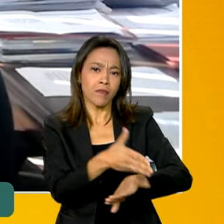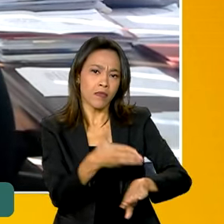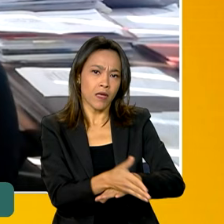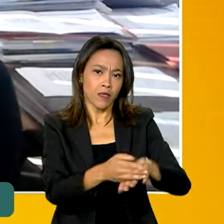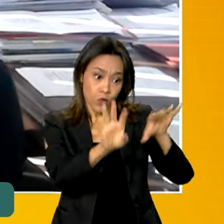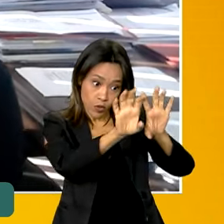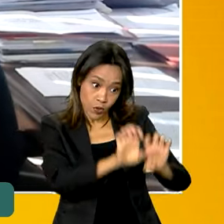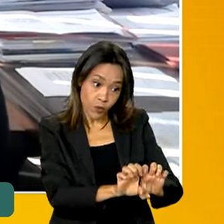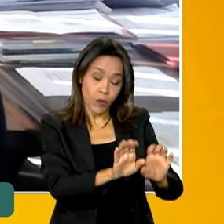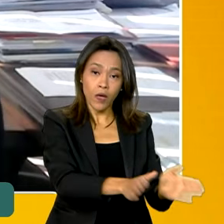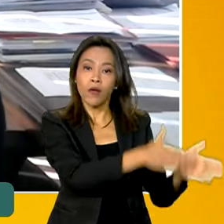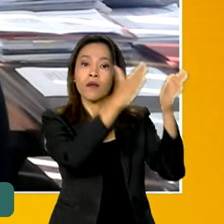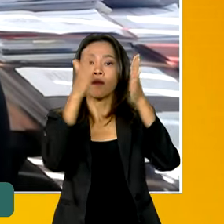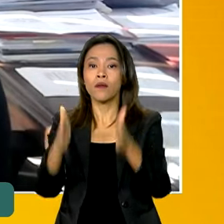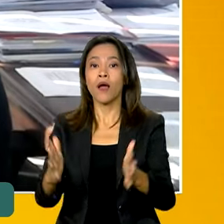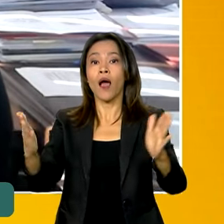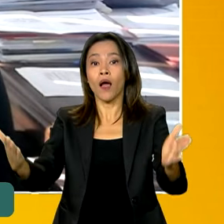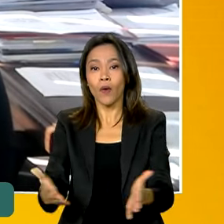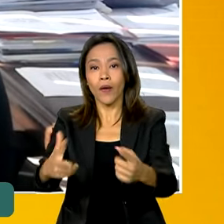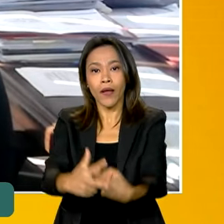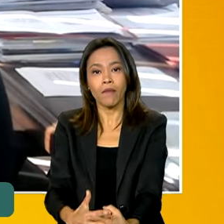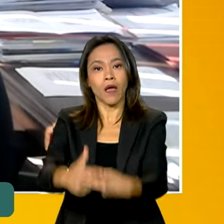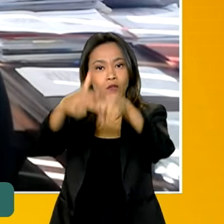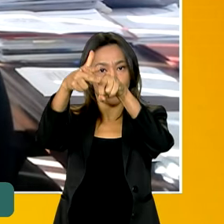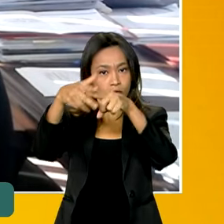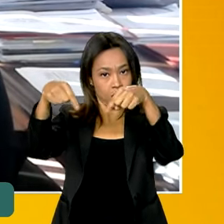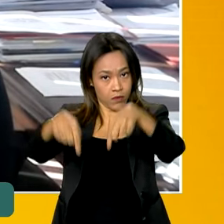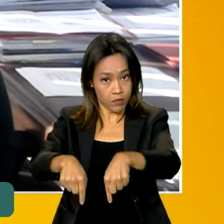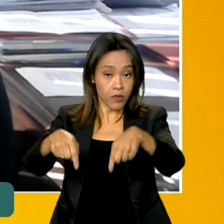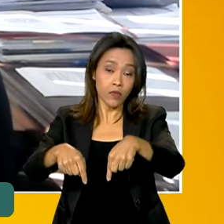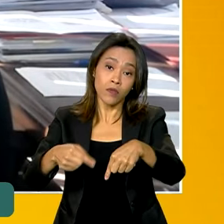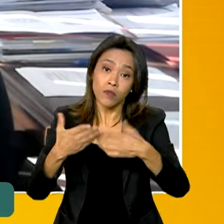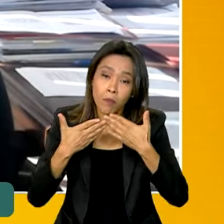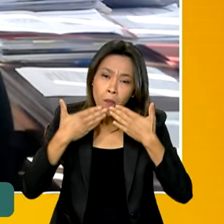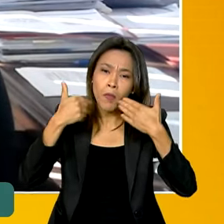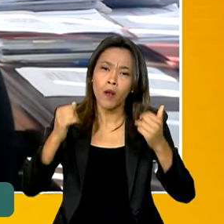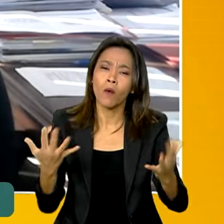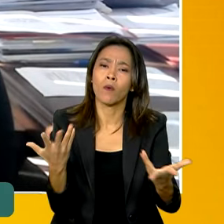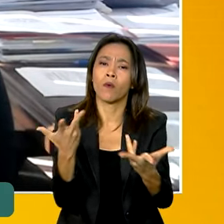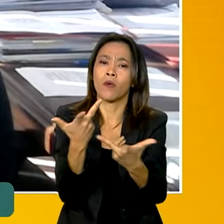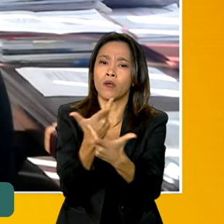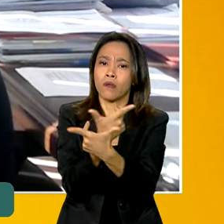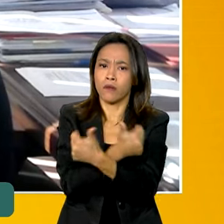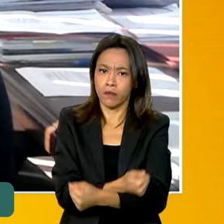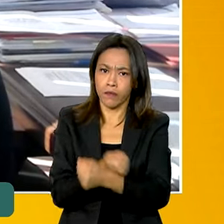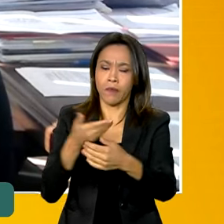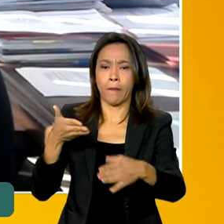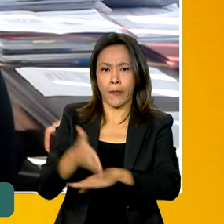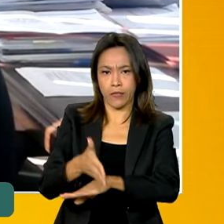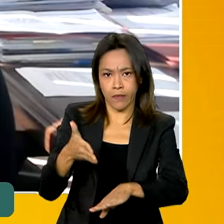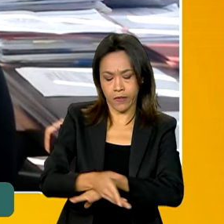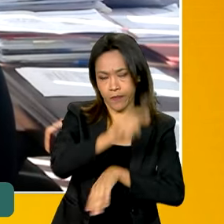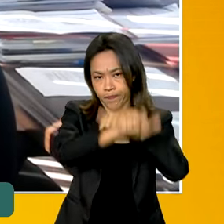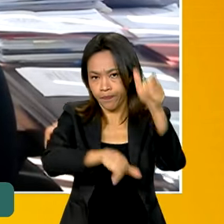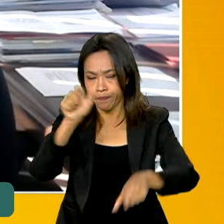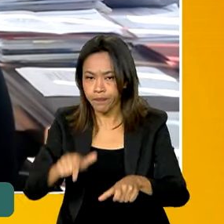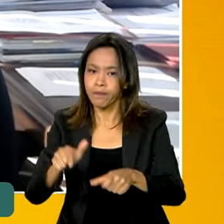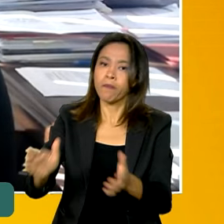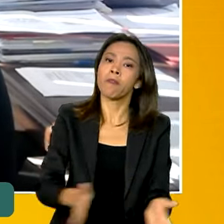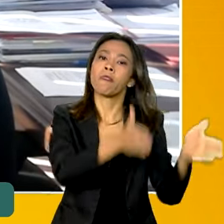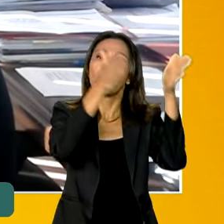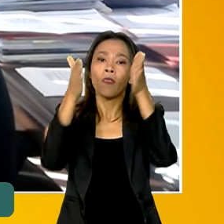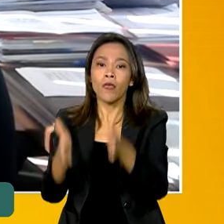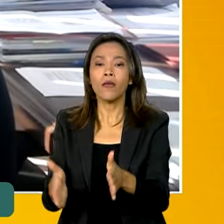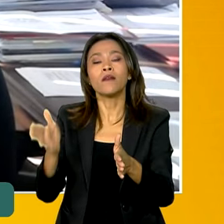para uma fase de aprimoramento e de maior qualidade na participação e de efetividade na